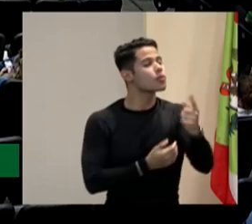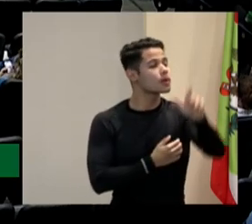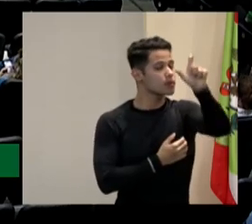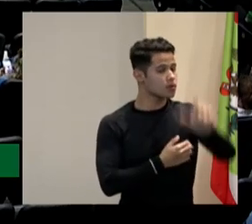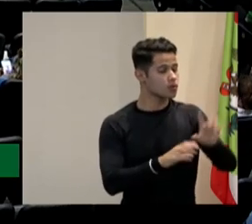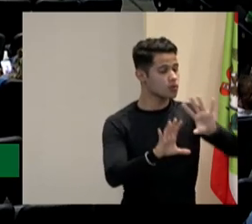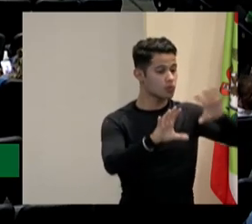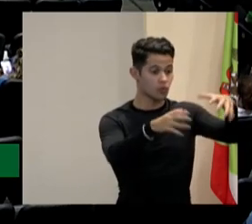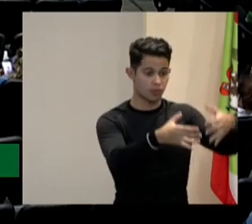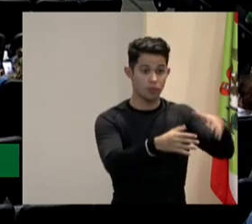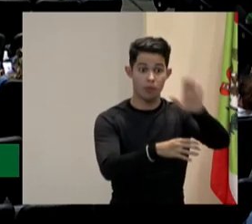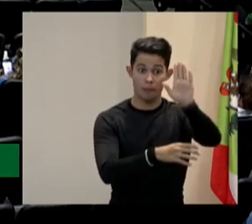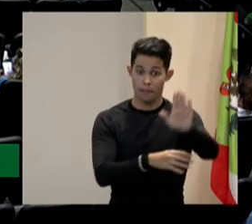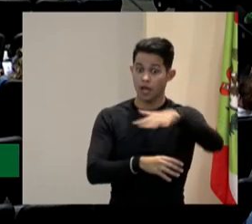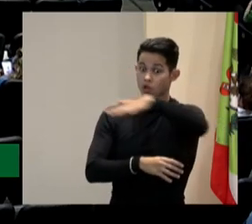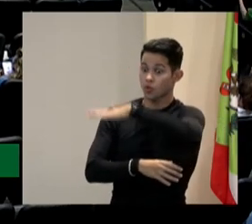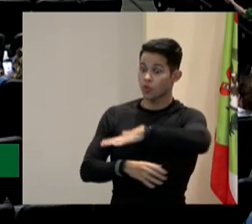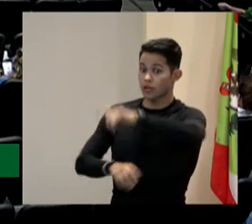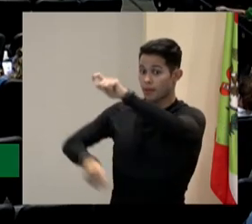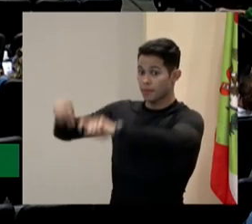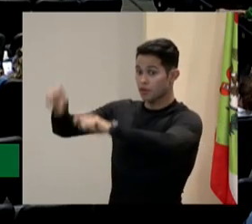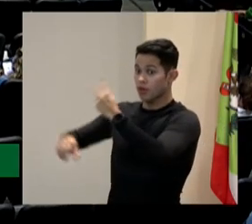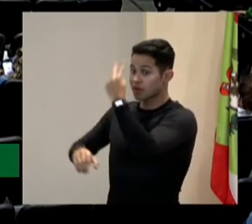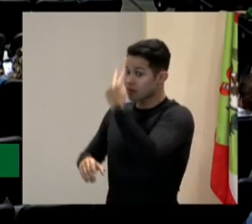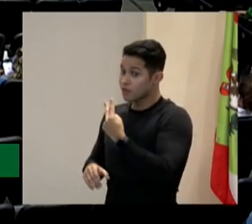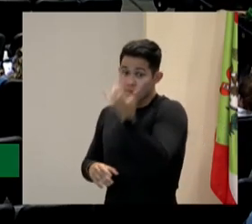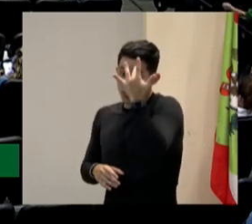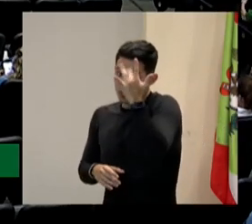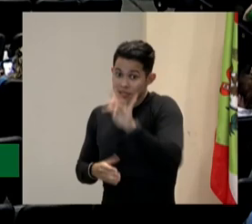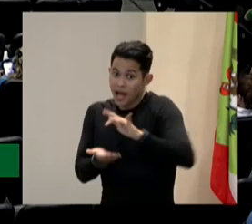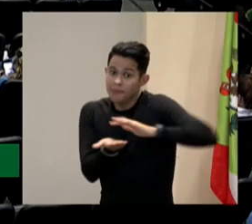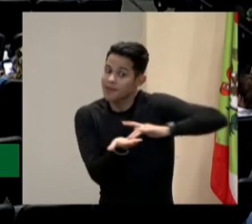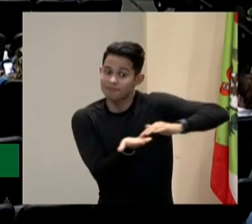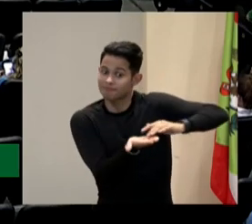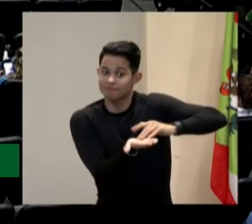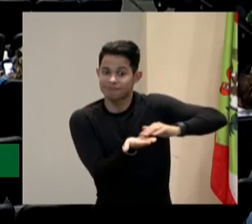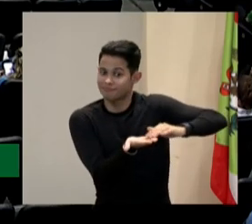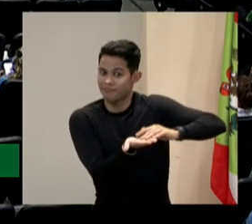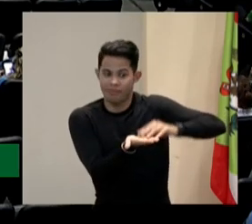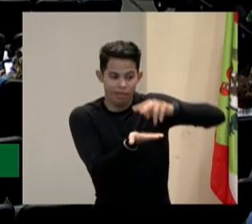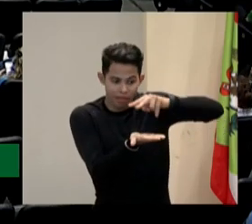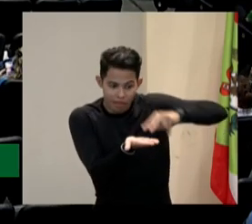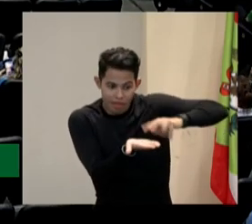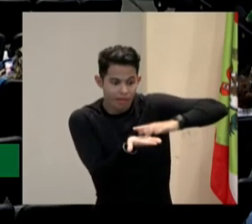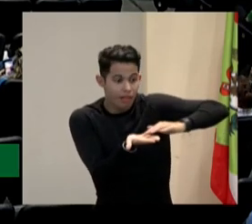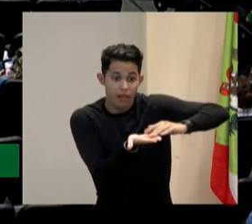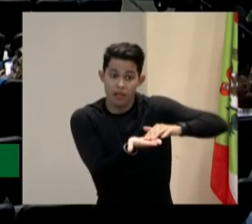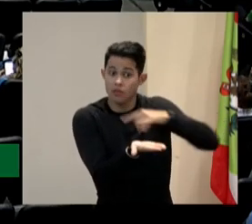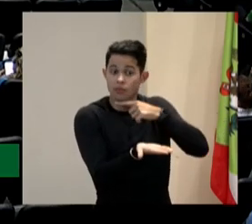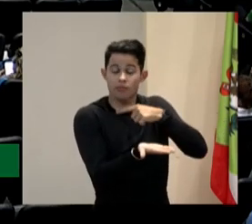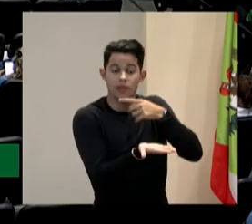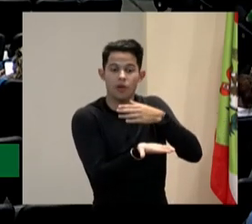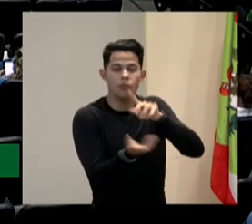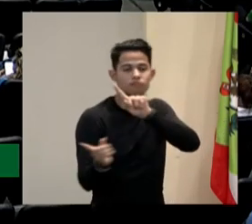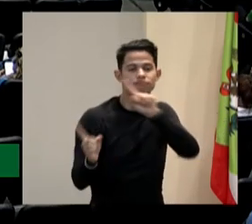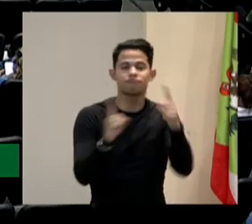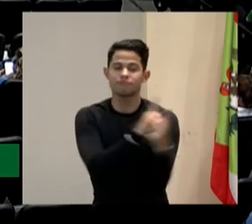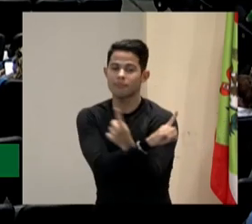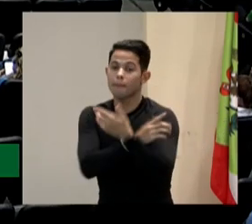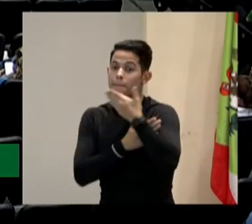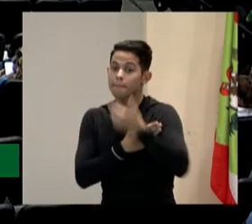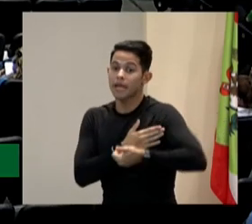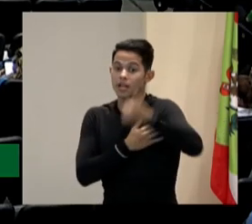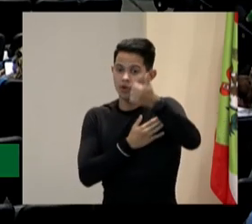mas nem todo deficiente visual sabe ler braille. Então é melhor, em vez de você fazer algo escrito, faz